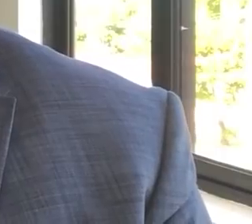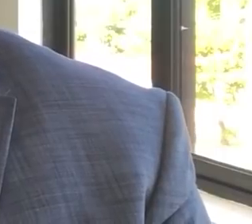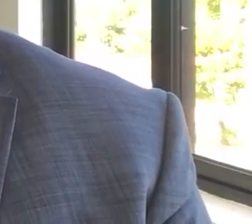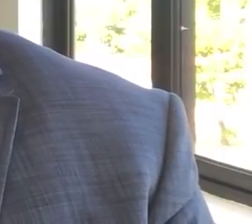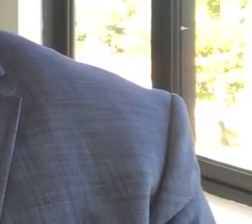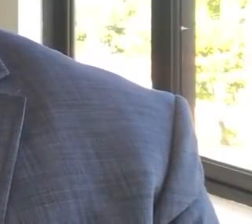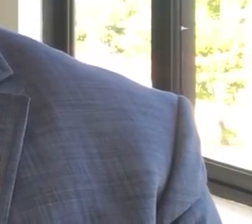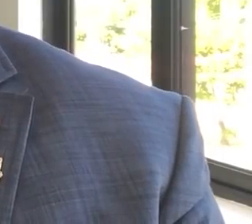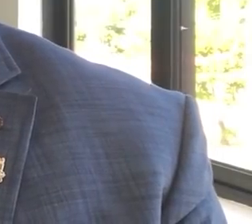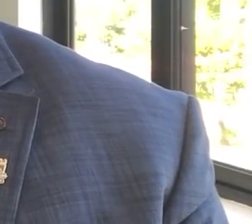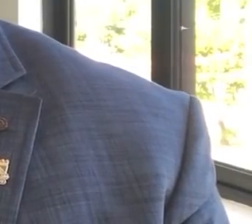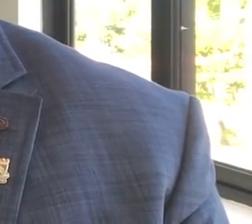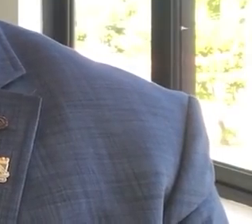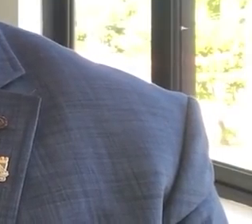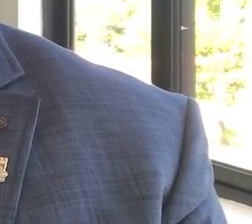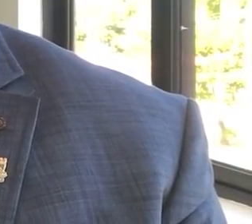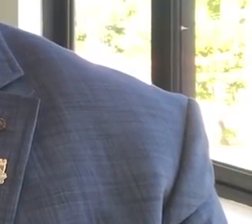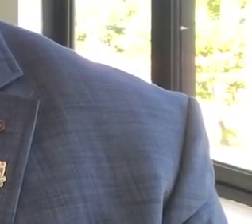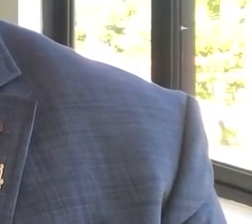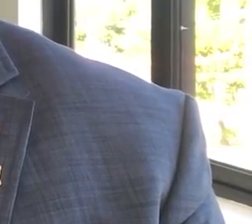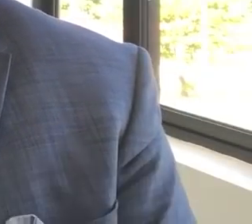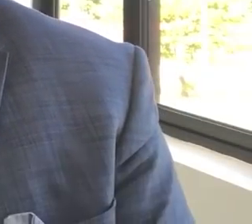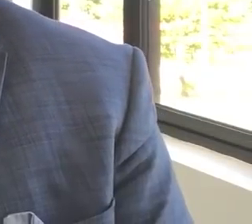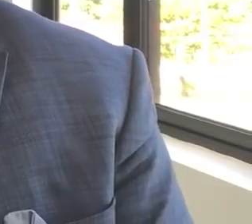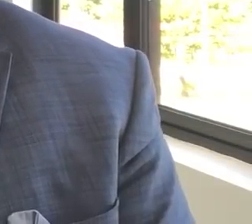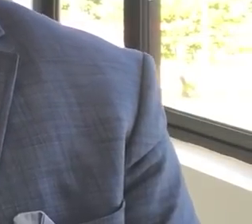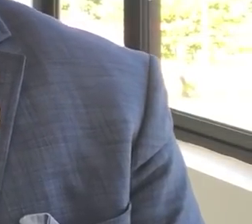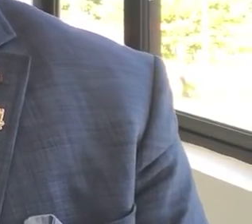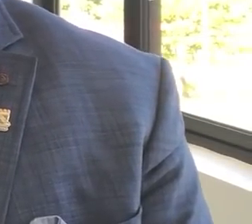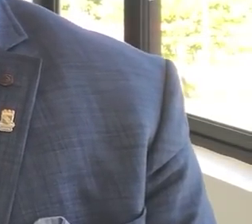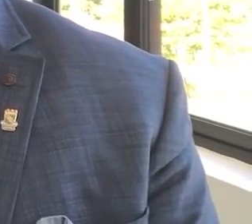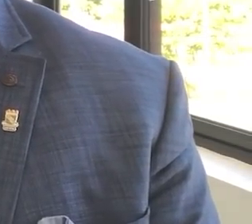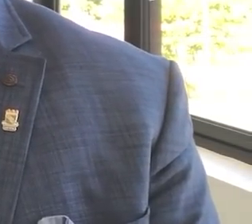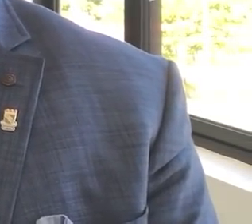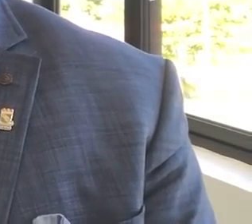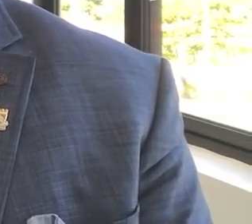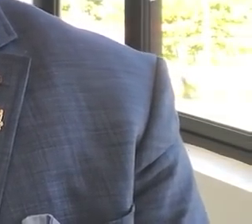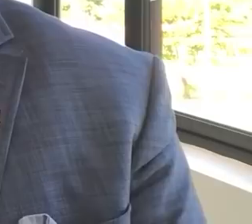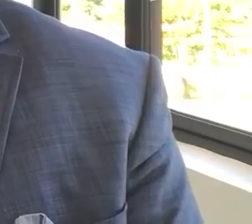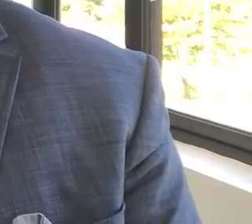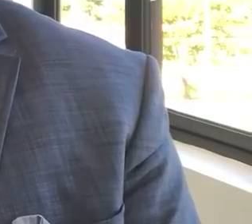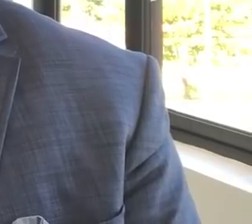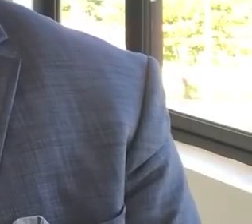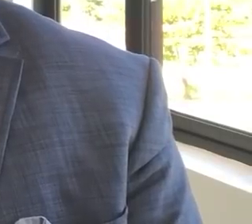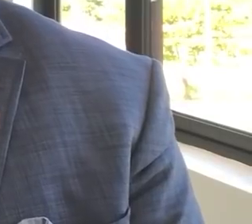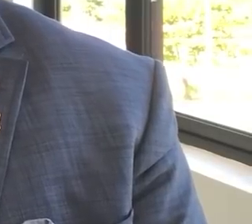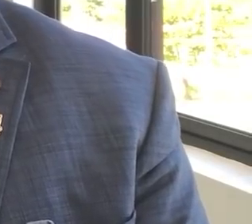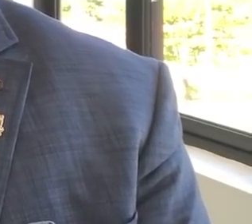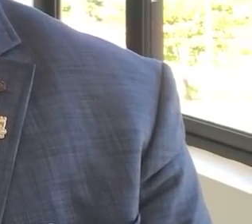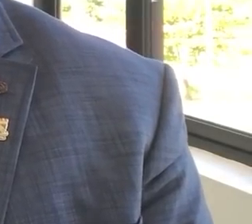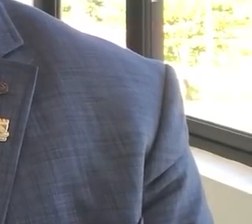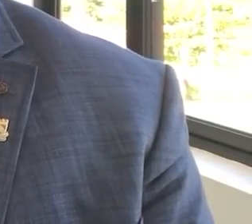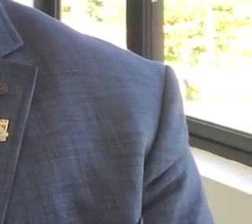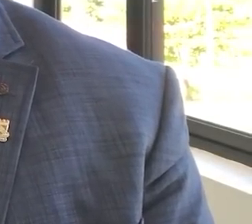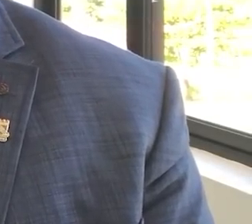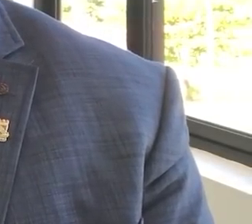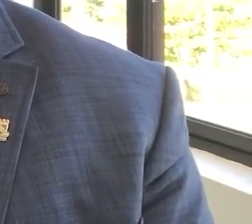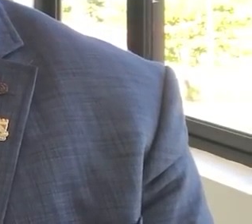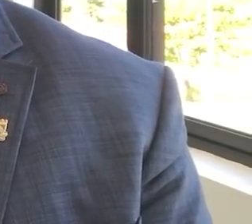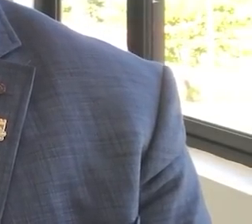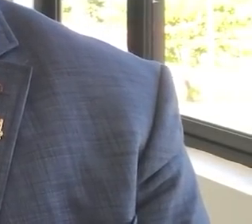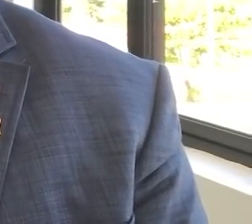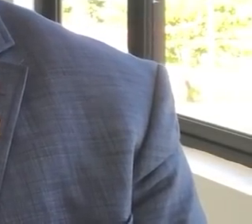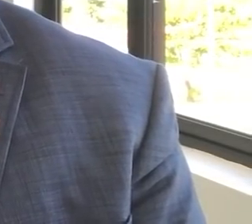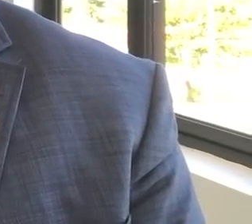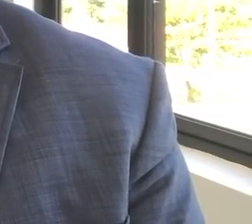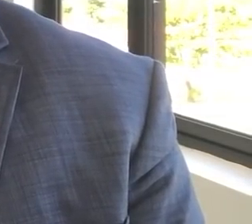contou, ademais, com a colaboração de colegas da USP. Este portal, o EduPlay, concentra diversos canais de TVs e rádios,